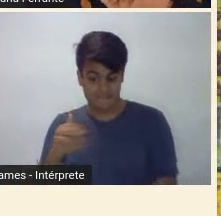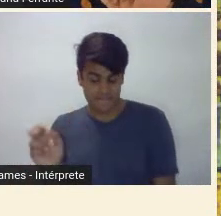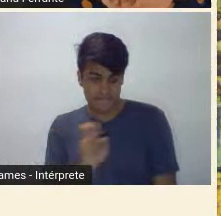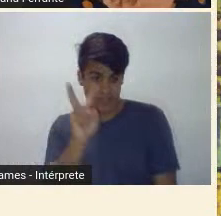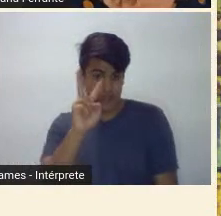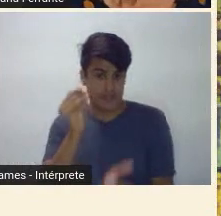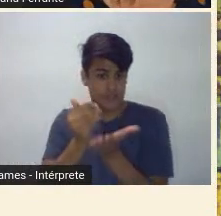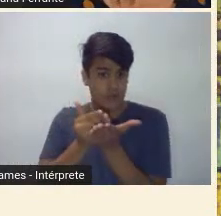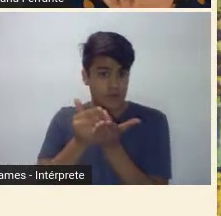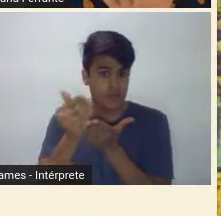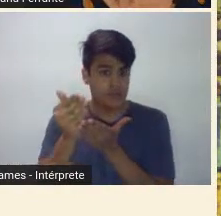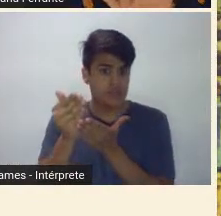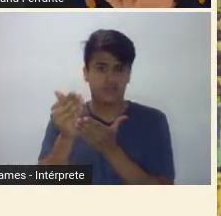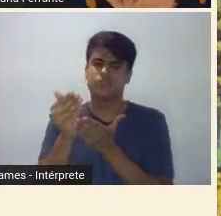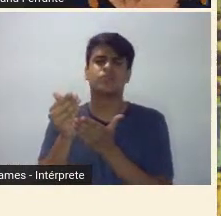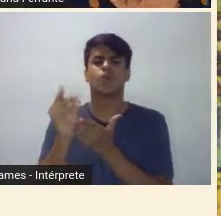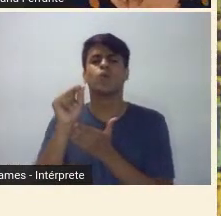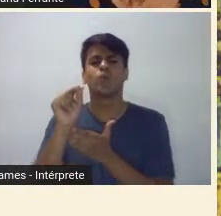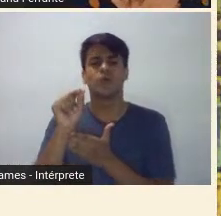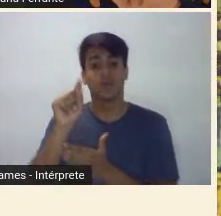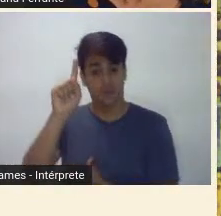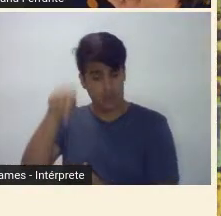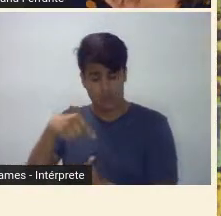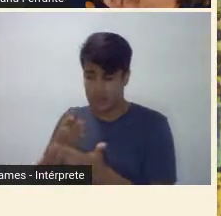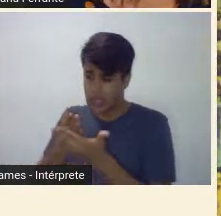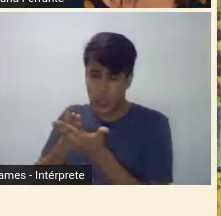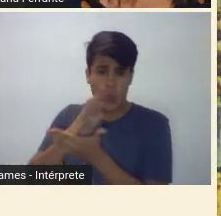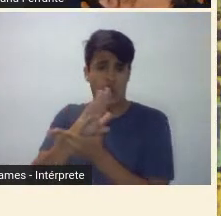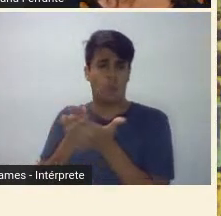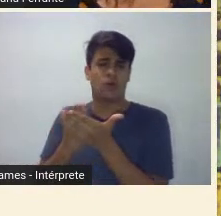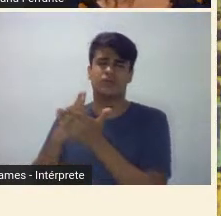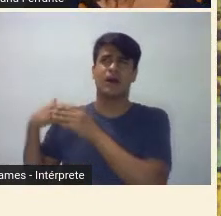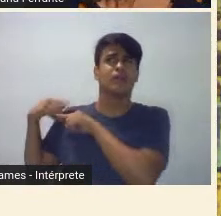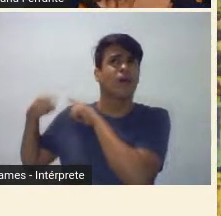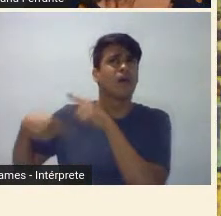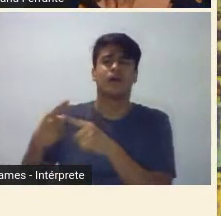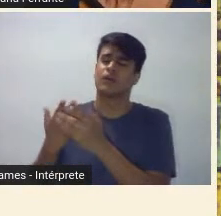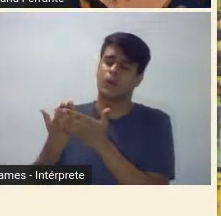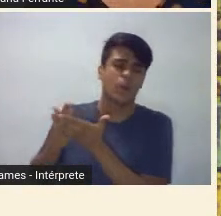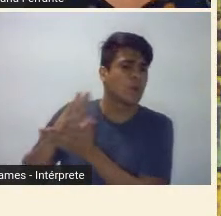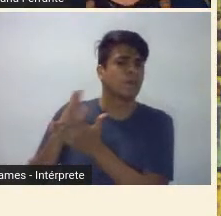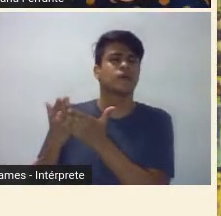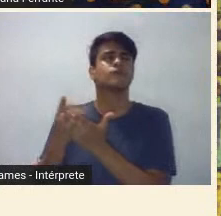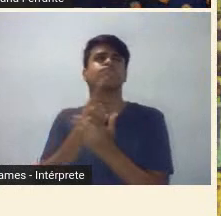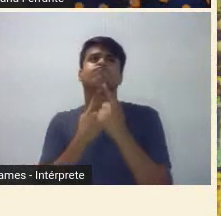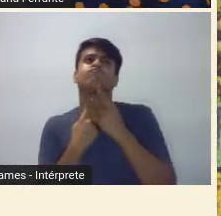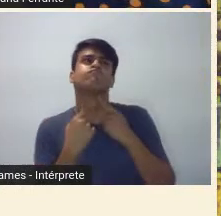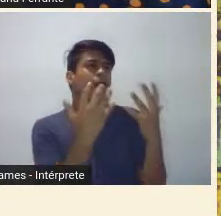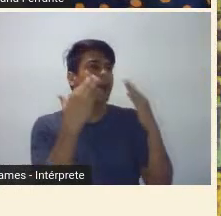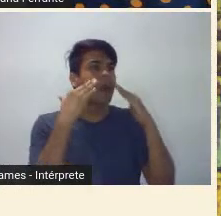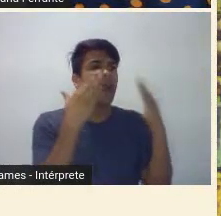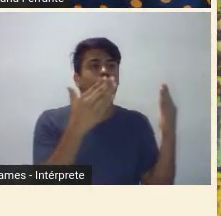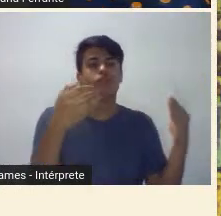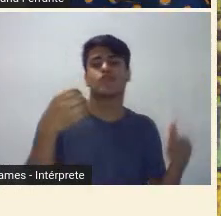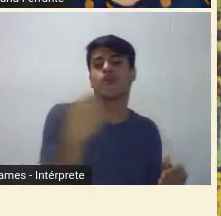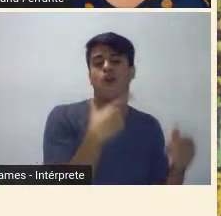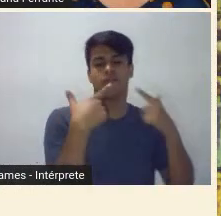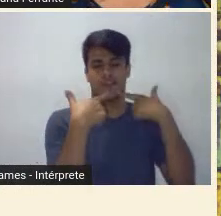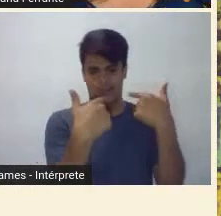descontentamento com o velho e uma aspiração a uma nova linguagem.